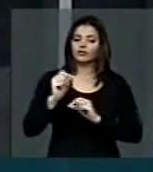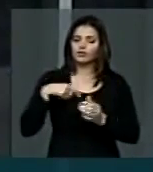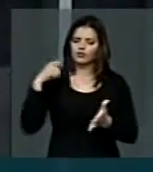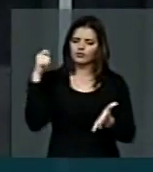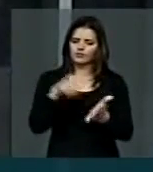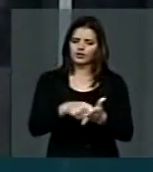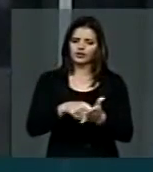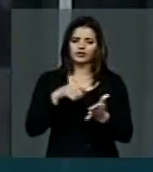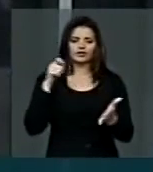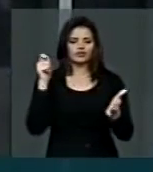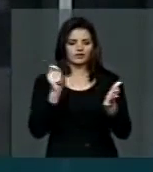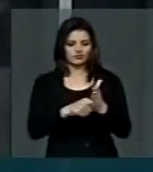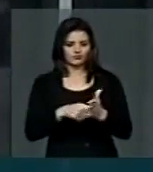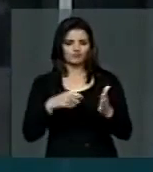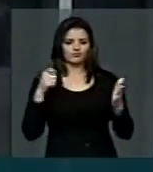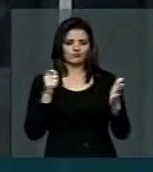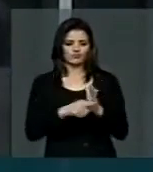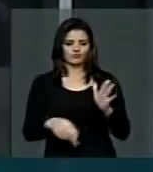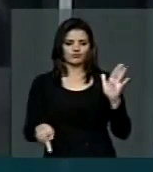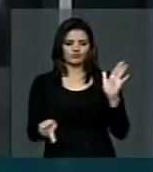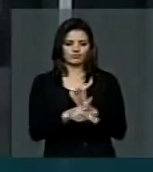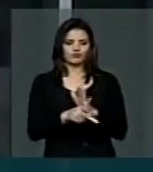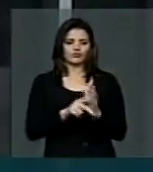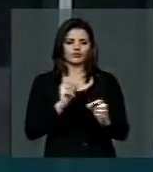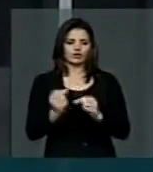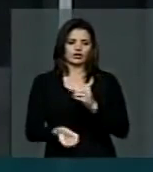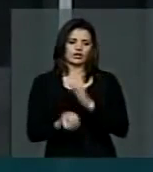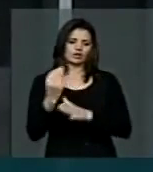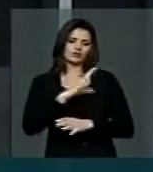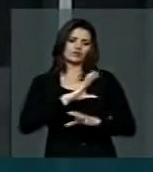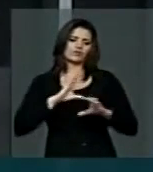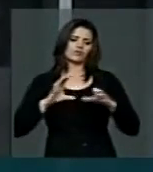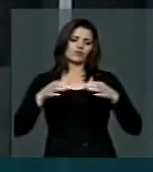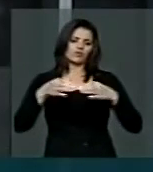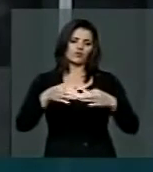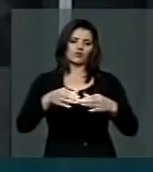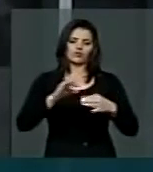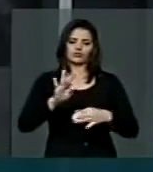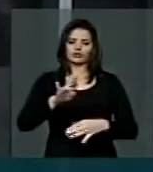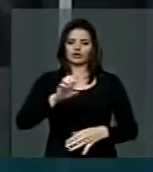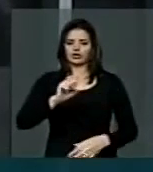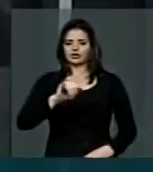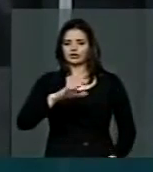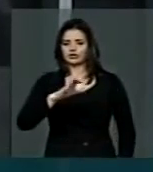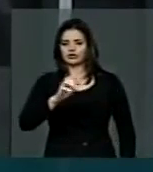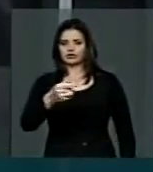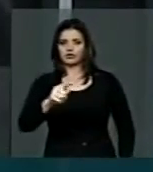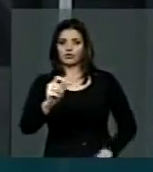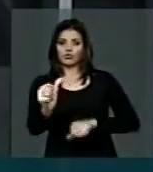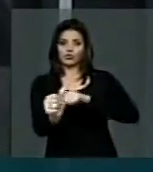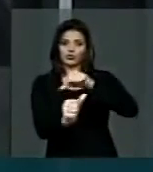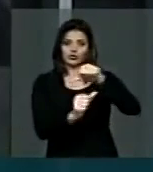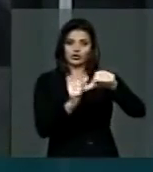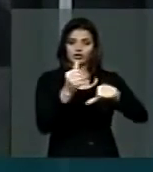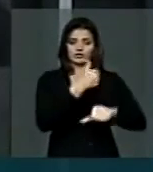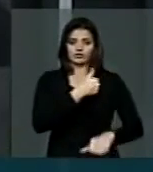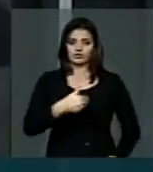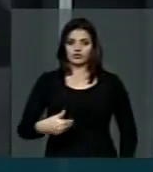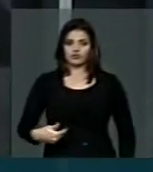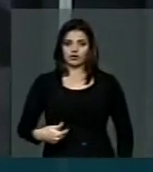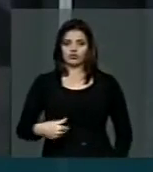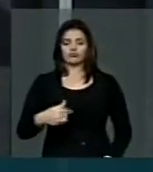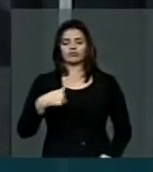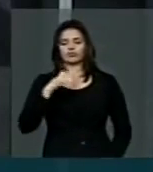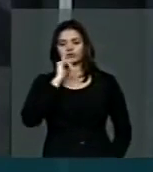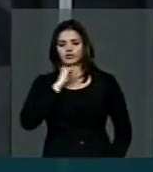obrigatoriedade da criação da comissão de transição de governo após a eleição para